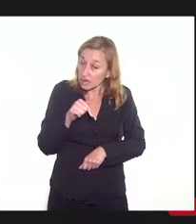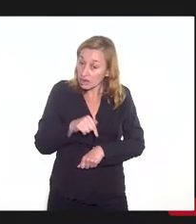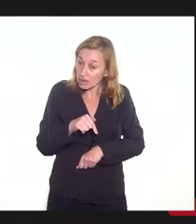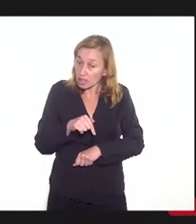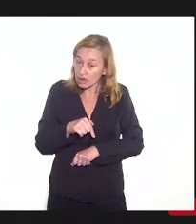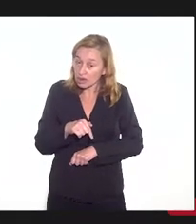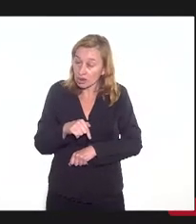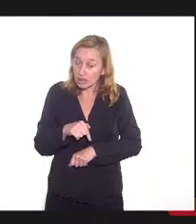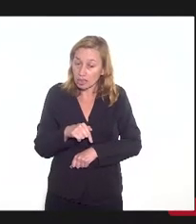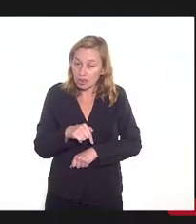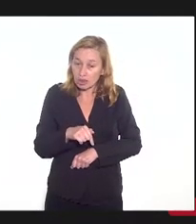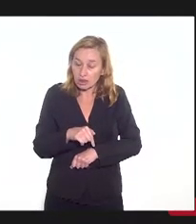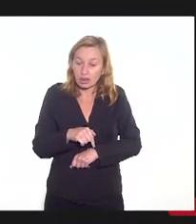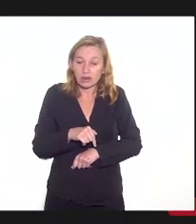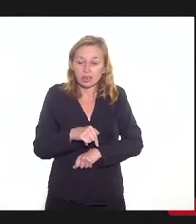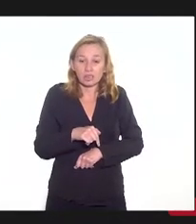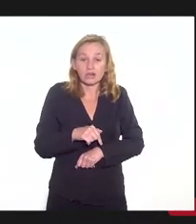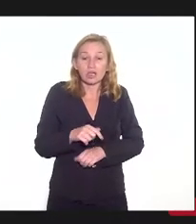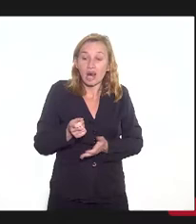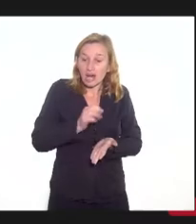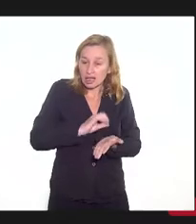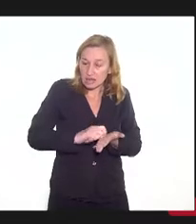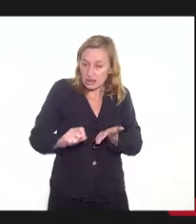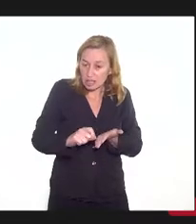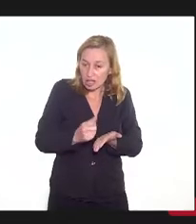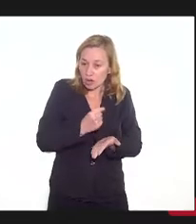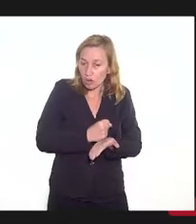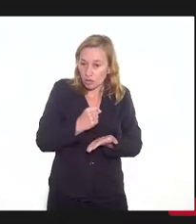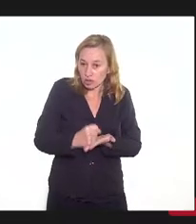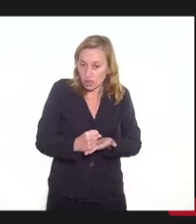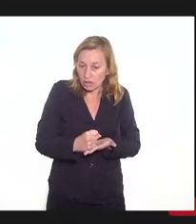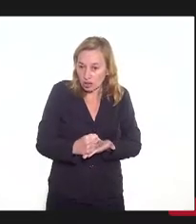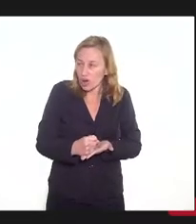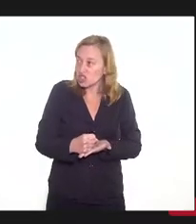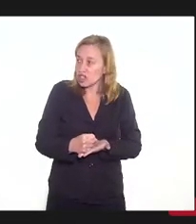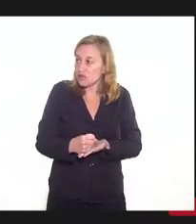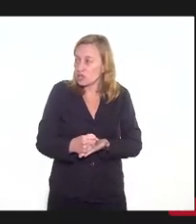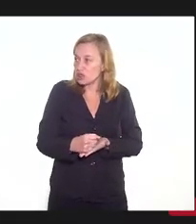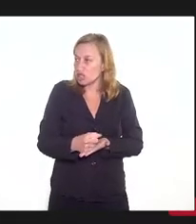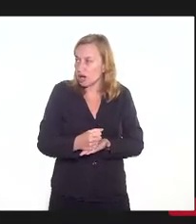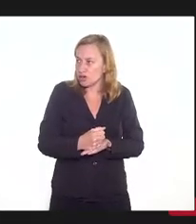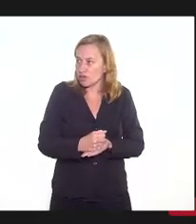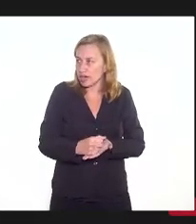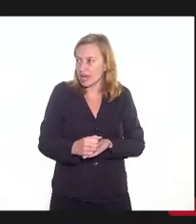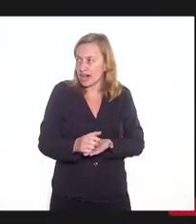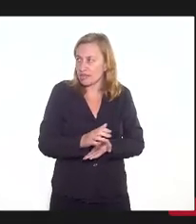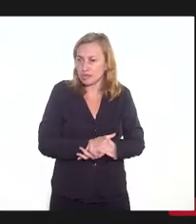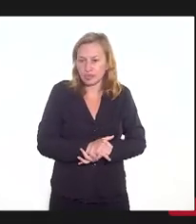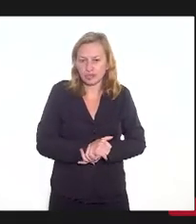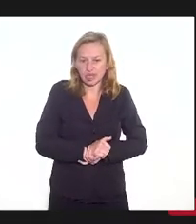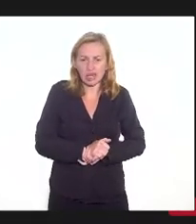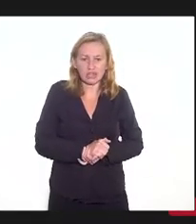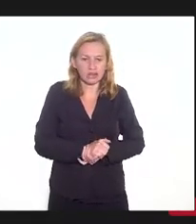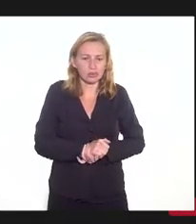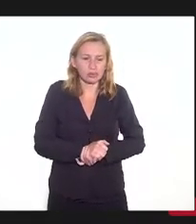como eu falei antes, que assinar um contrato, que é um contrato, ou seja, não é um contrato com regras de como vai ser o